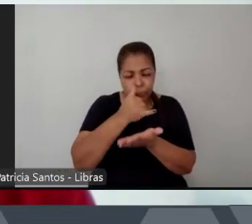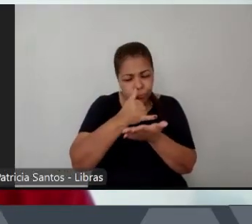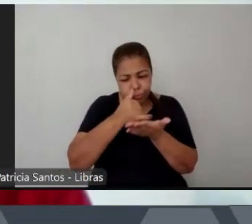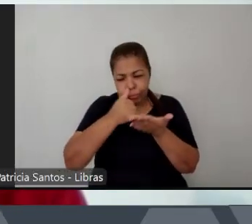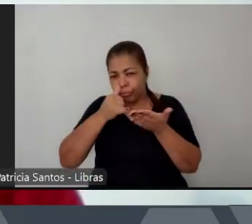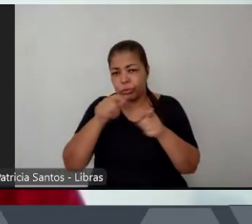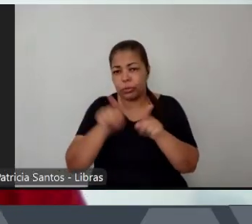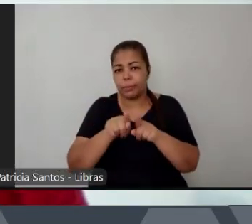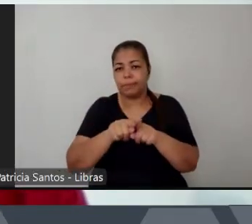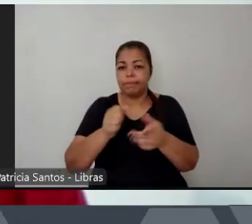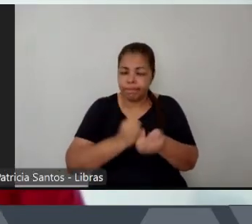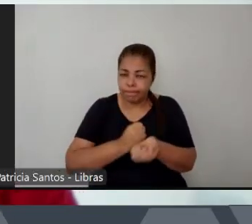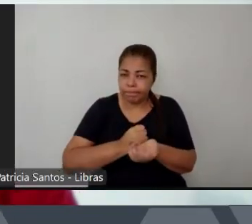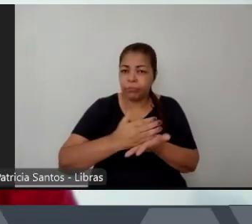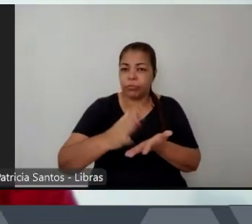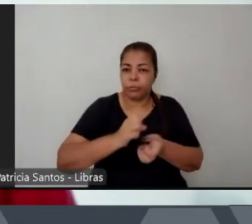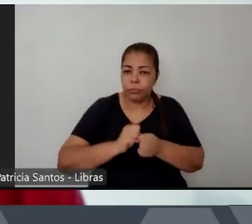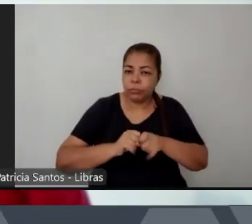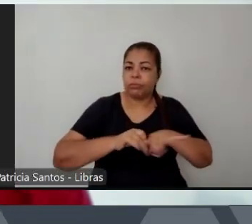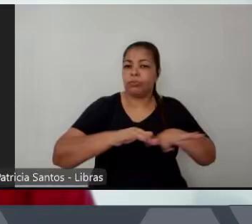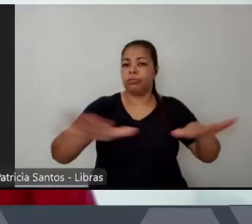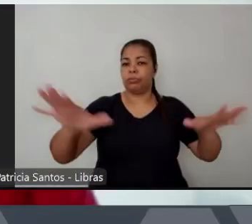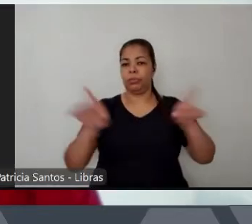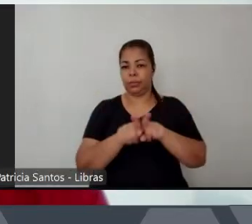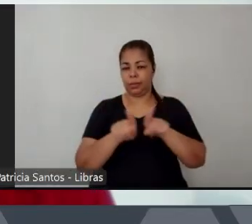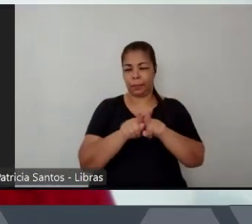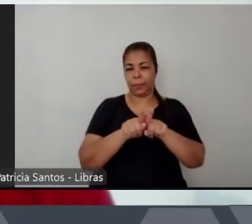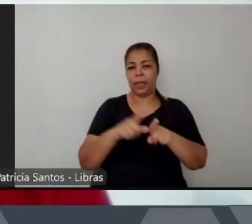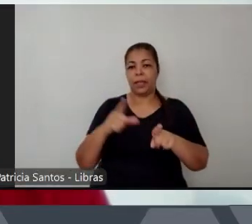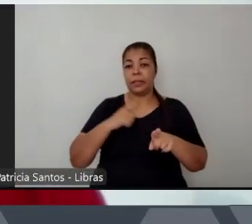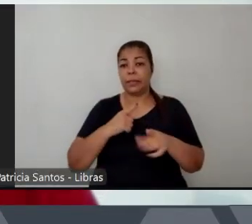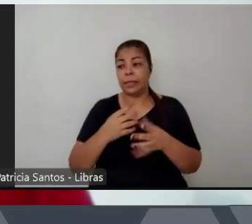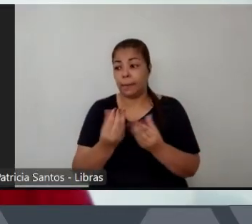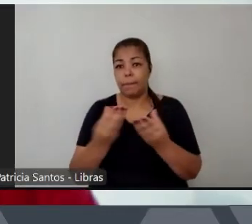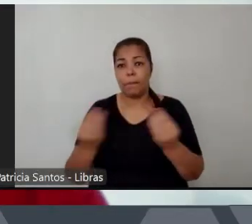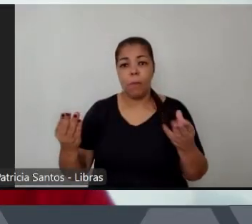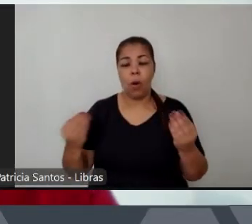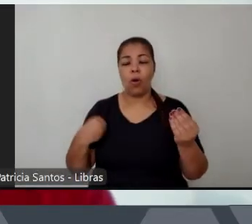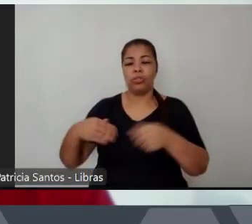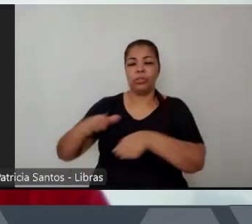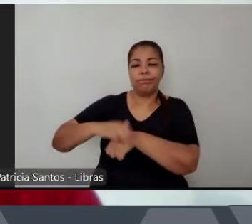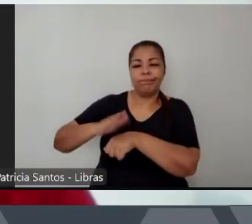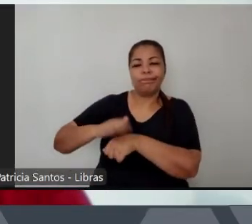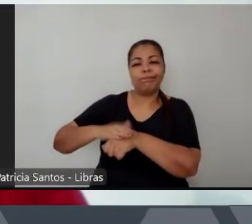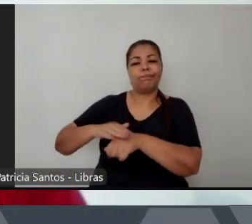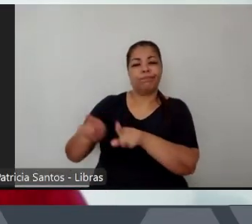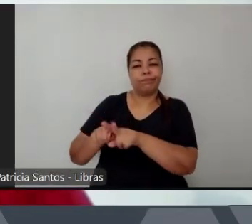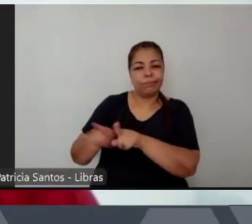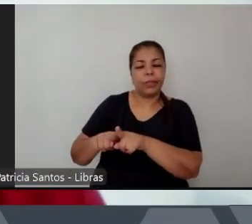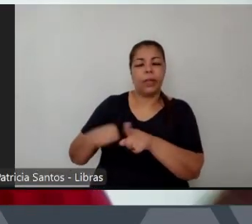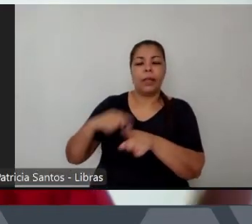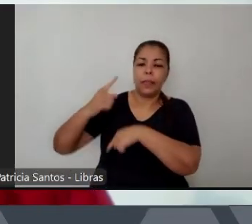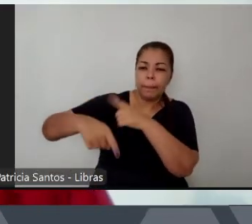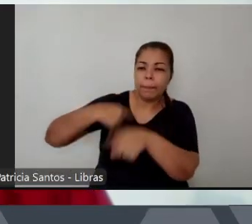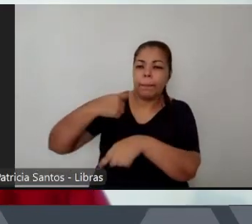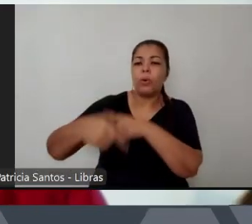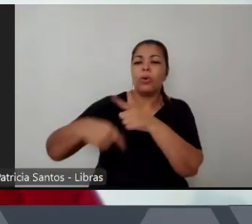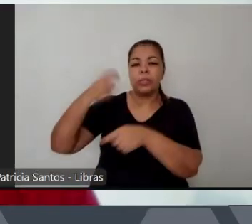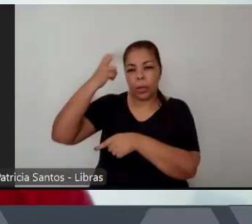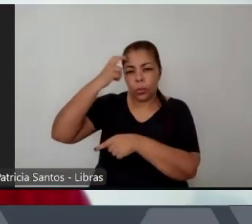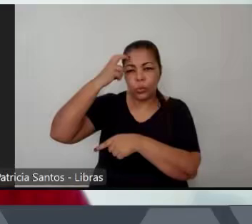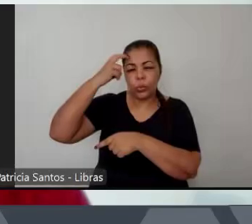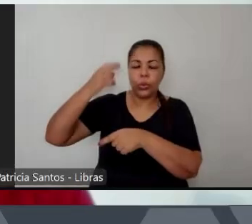commodity no mundo pós-rodestoque pós-contracultura após uma série de movimentos urbanos que vem